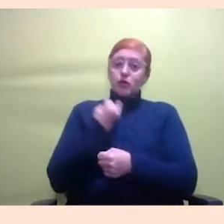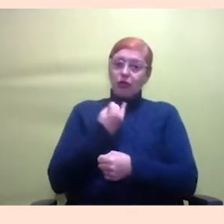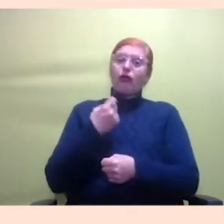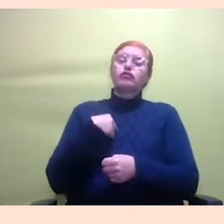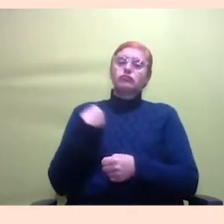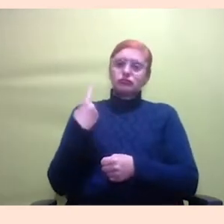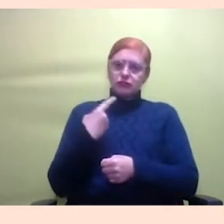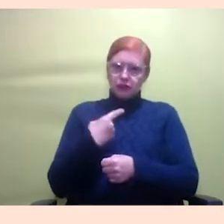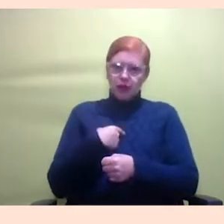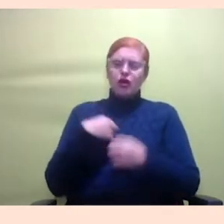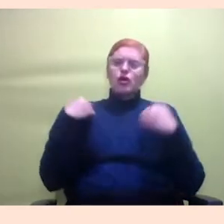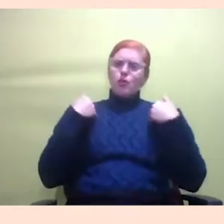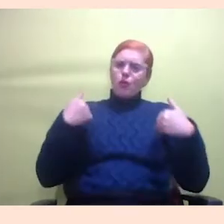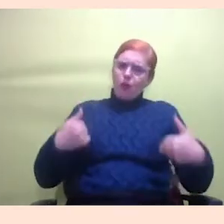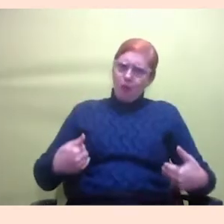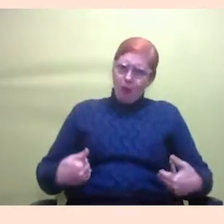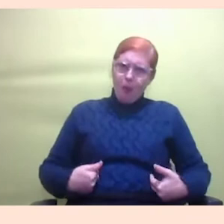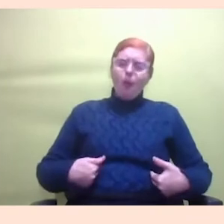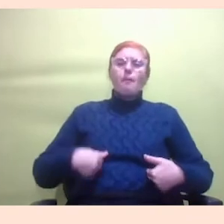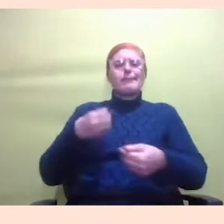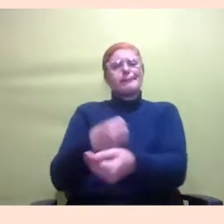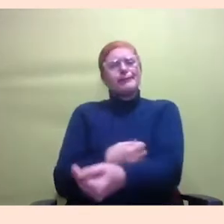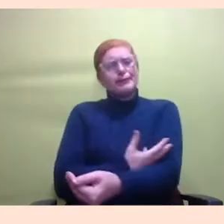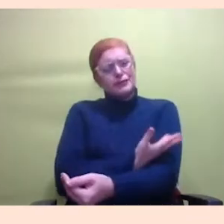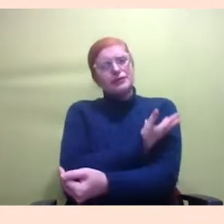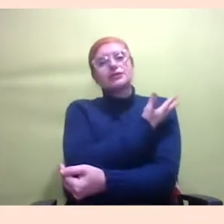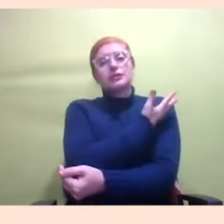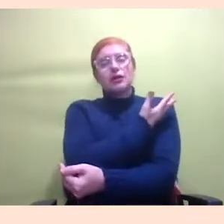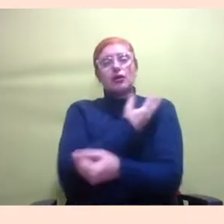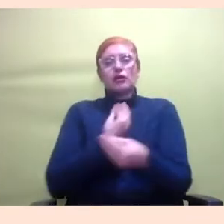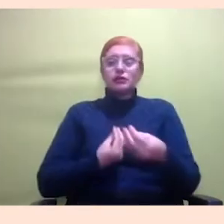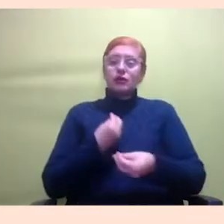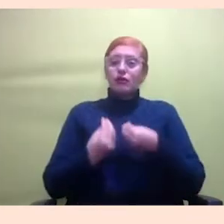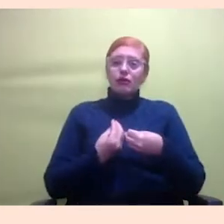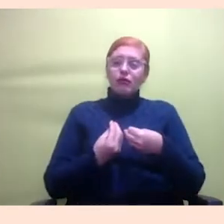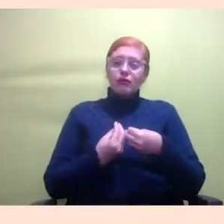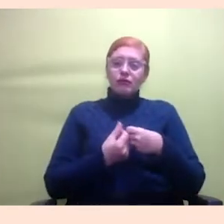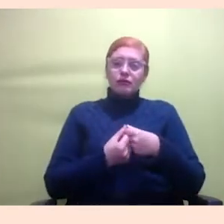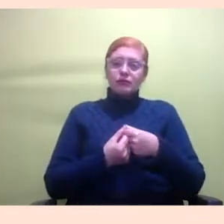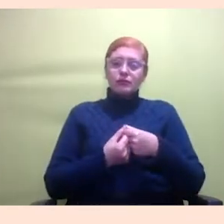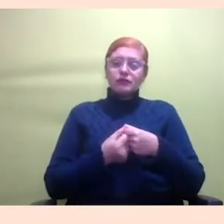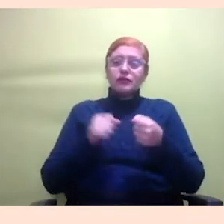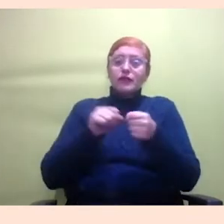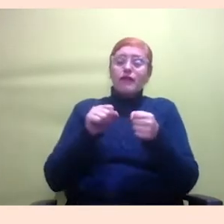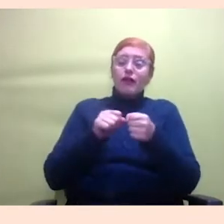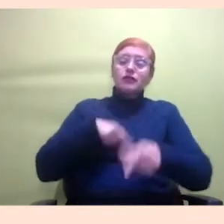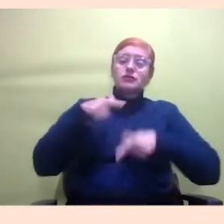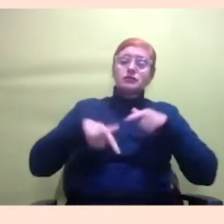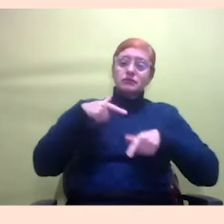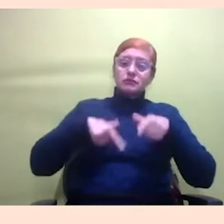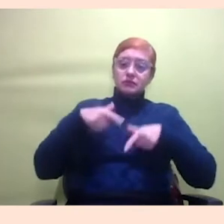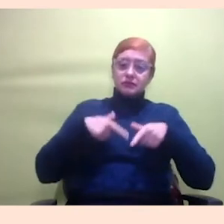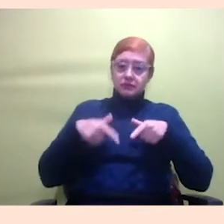corporeidade, a emocionalidade, como é que a gente faz para trabalhar esses elementos